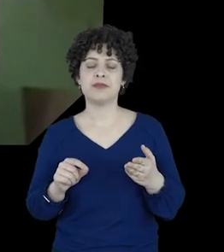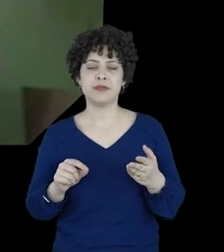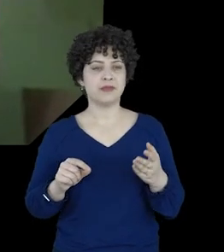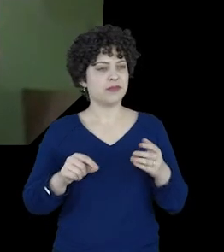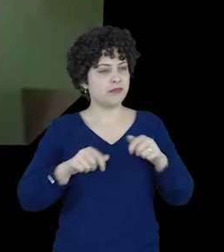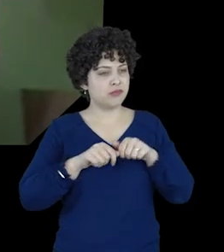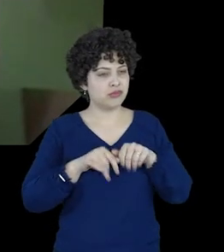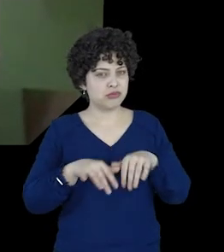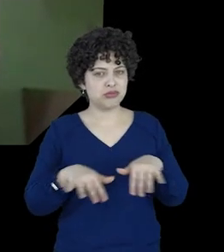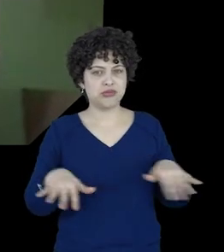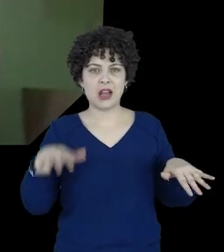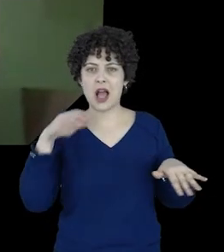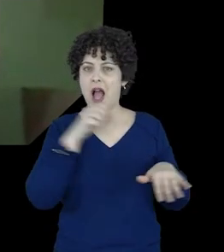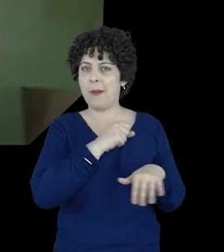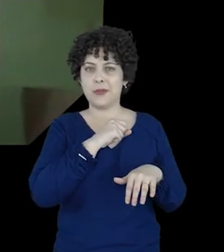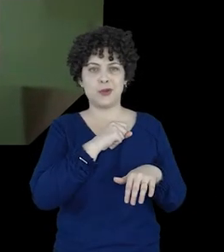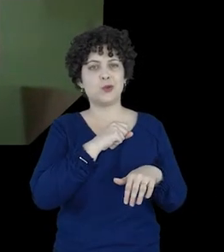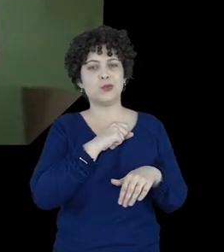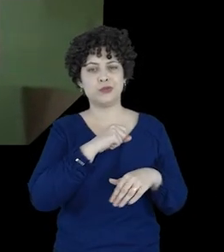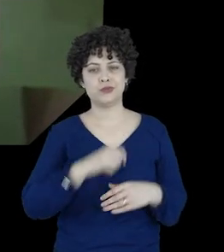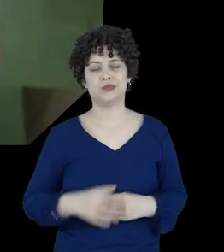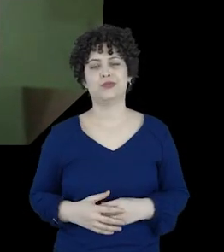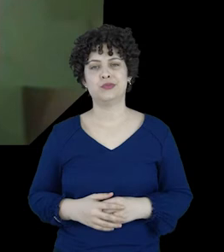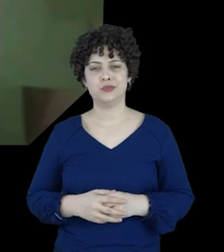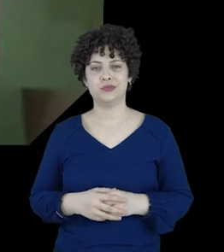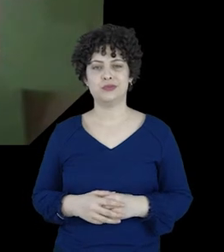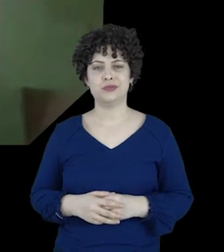invadiu esse espaço muito rapidamente.